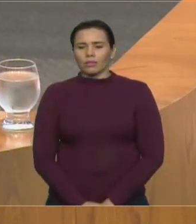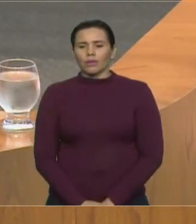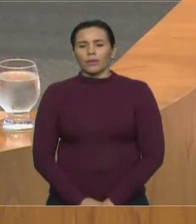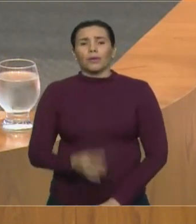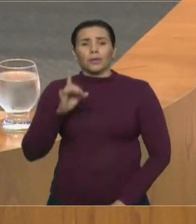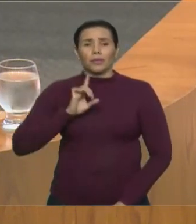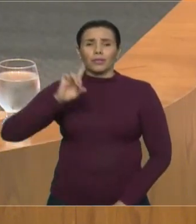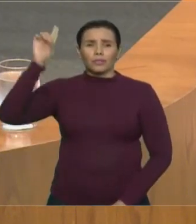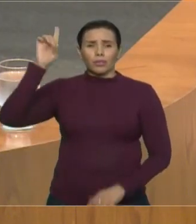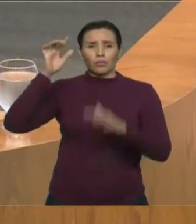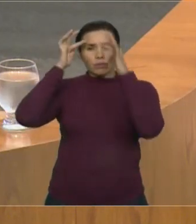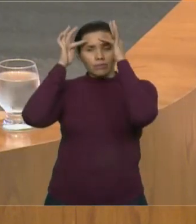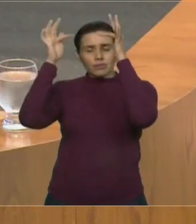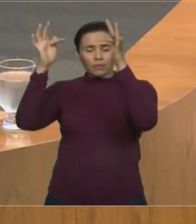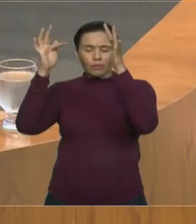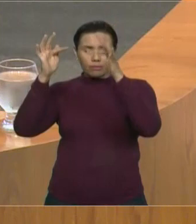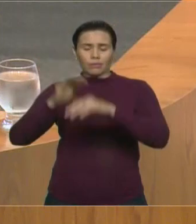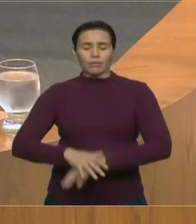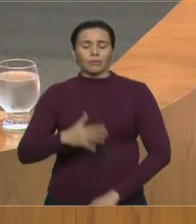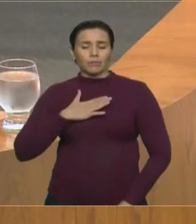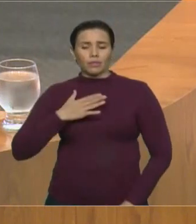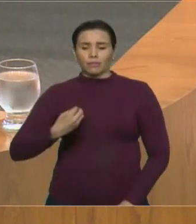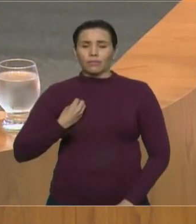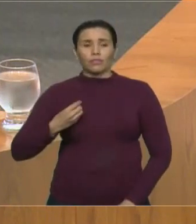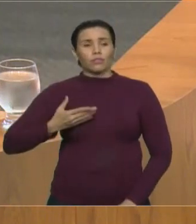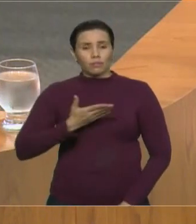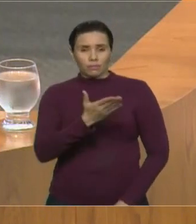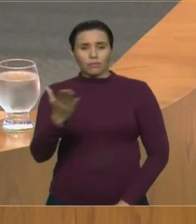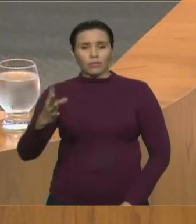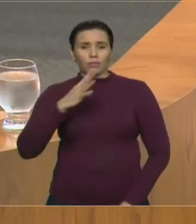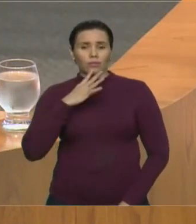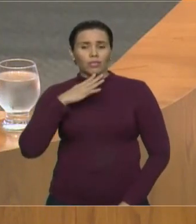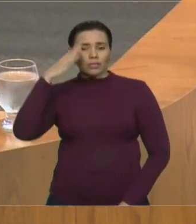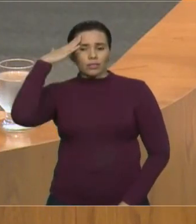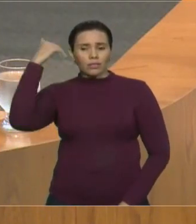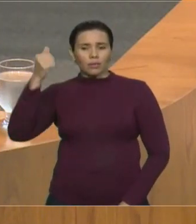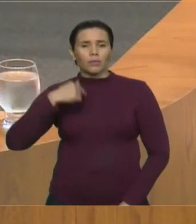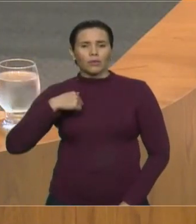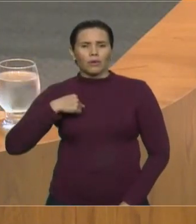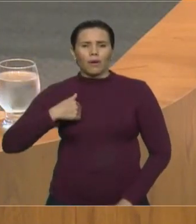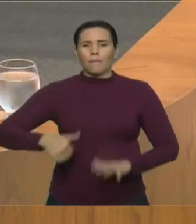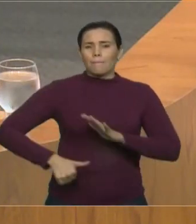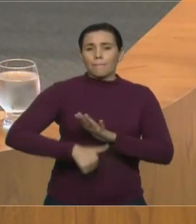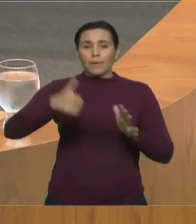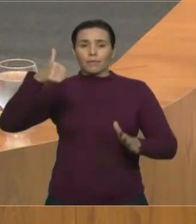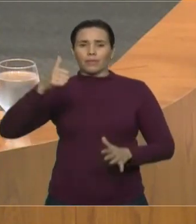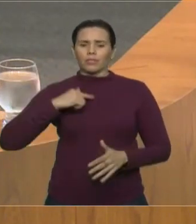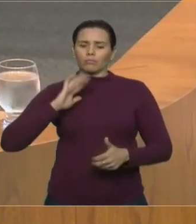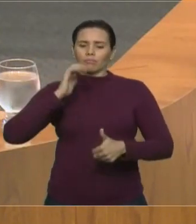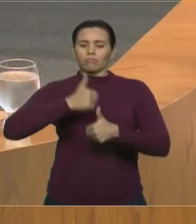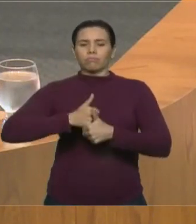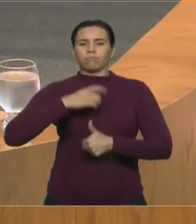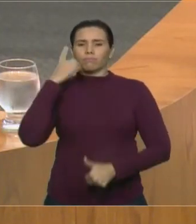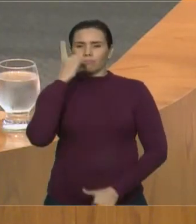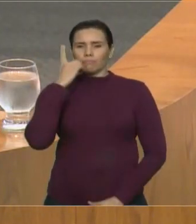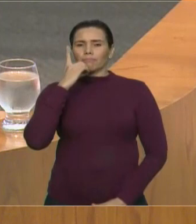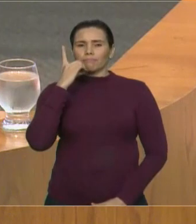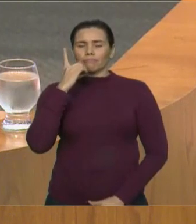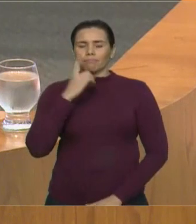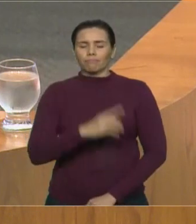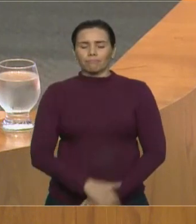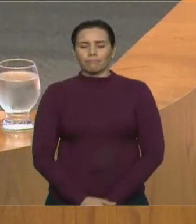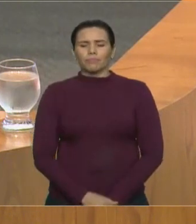vida. E como é sabido por todos que eu estou no meu primeiro mandato como deputado estadual, e tenho certeza